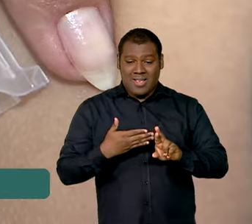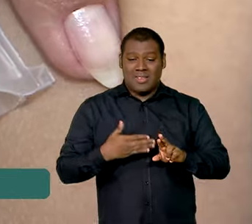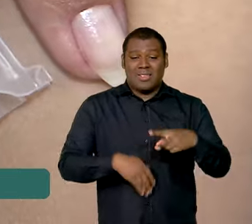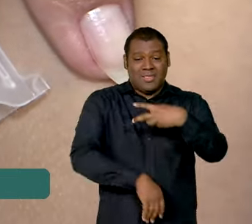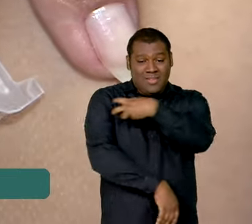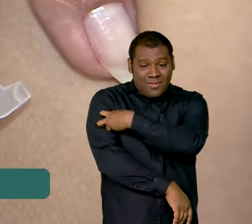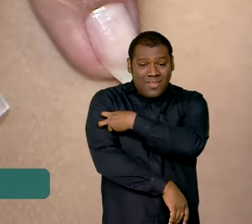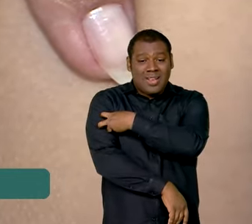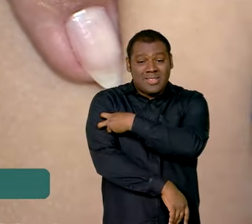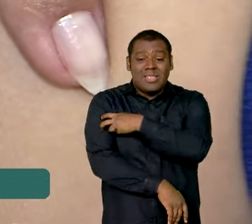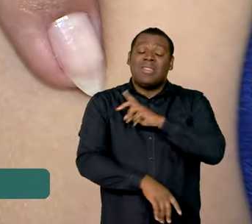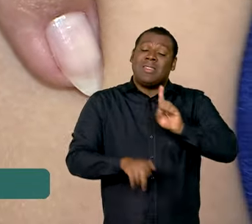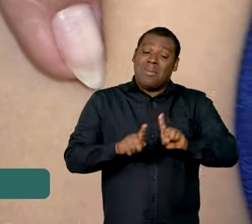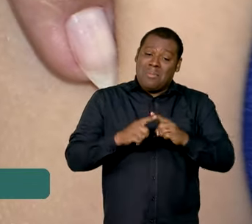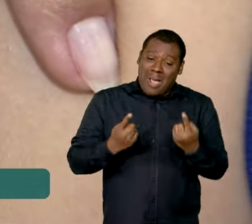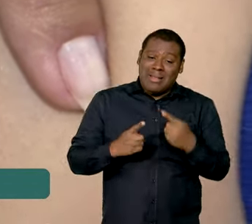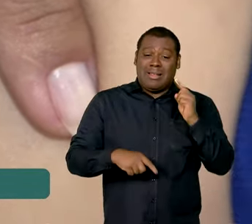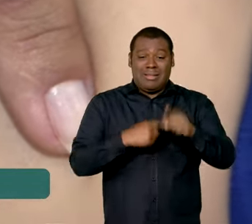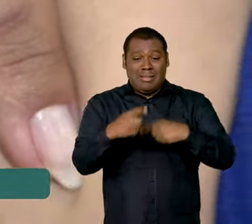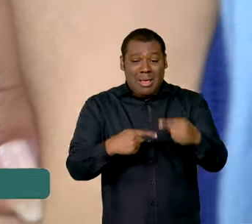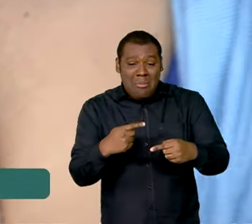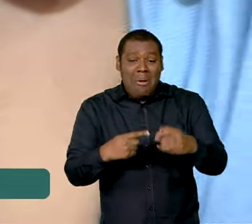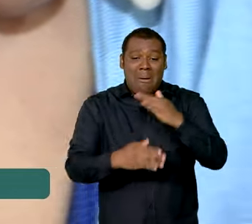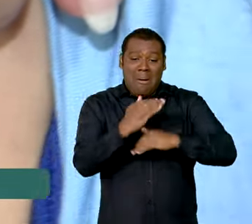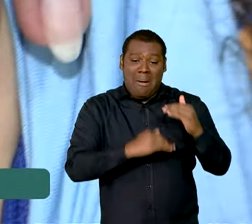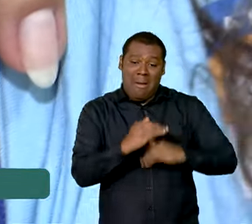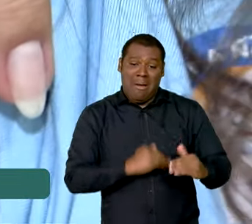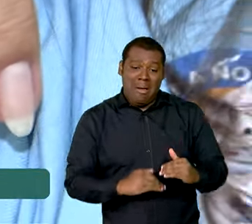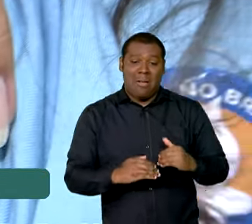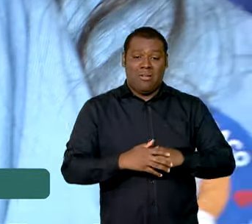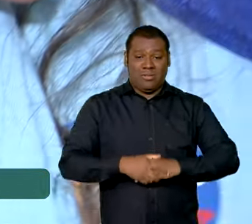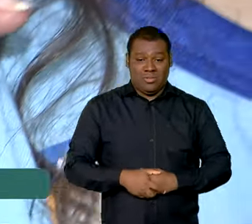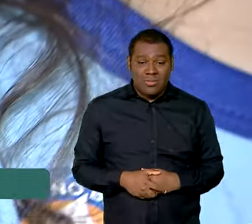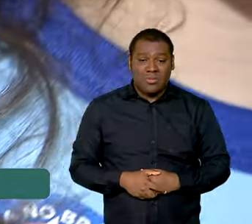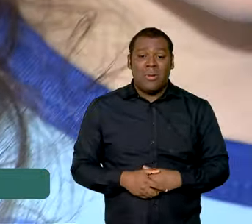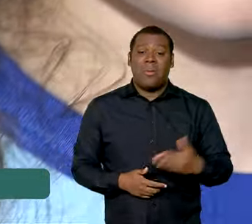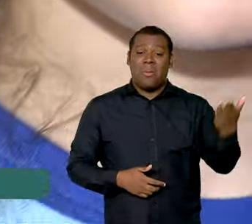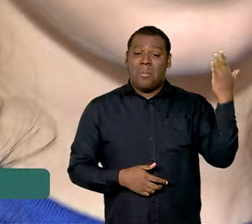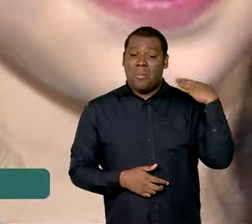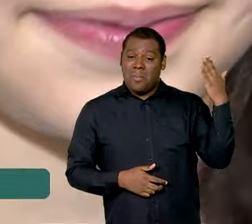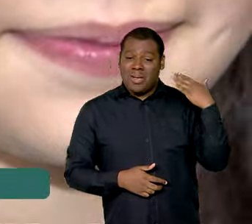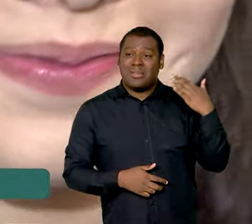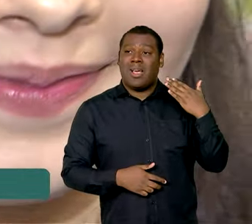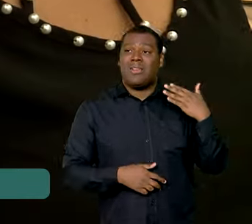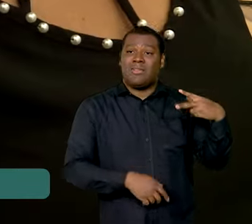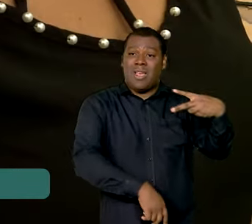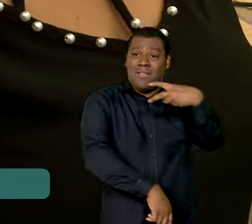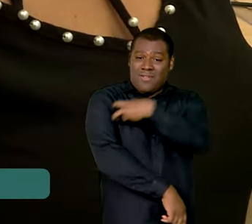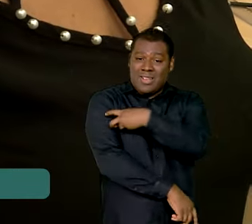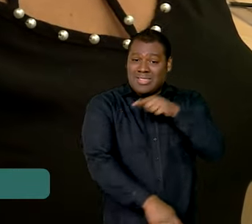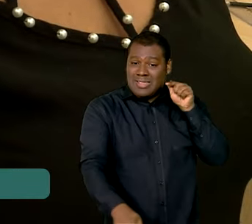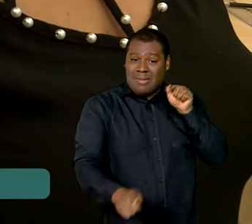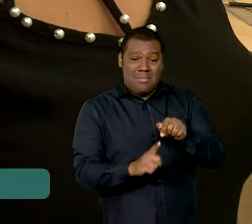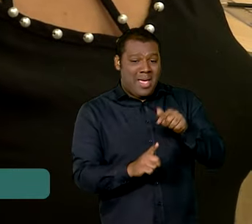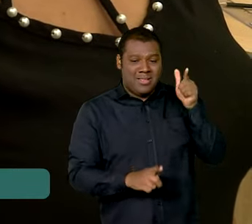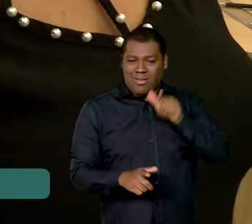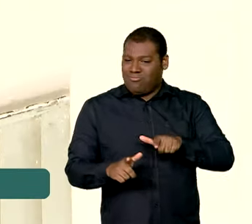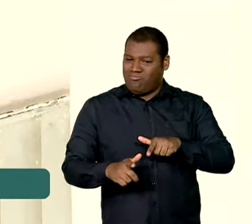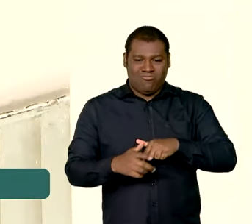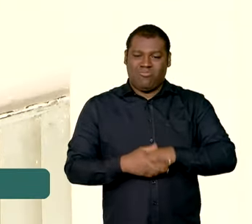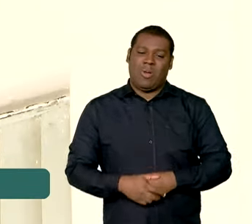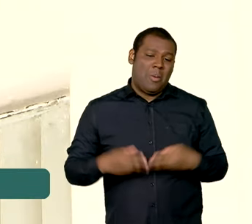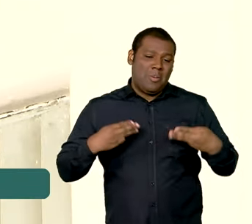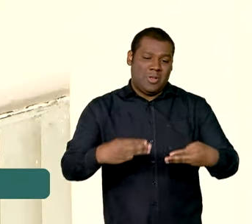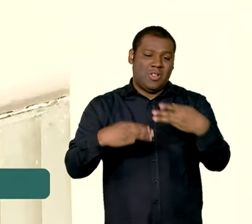andava mal das pernas. Nos últimos anos, nenhuma vacina atingiu as metas estabelecidas pelo Ministério da